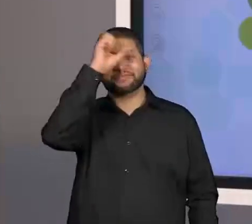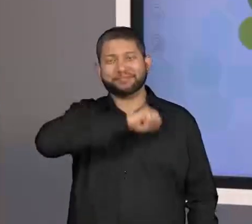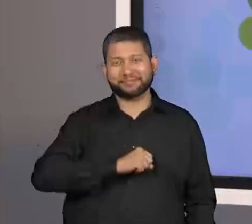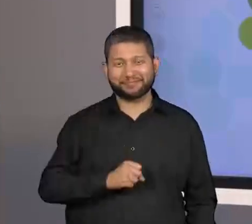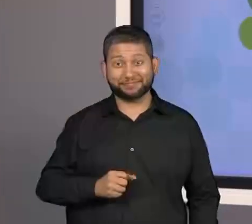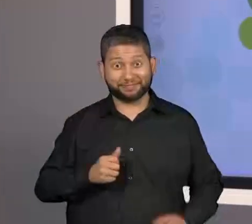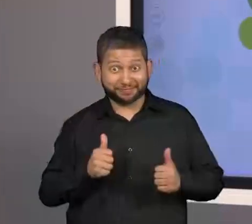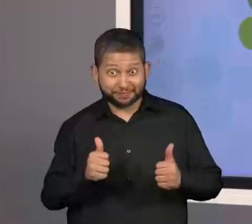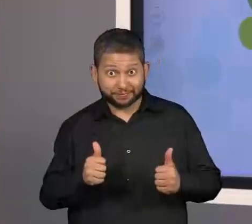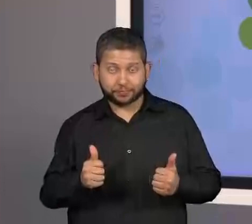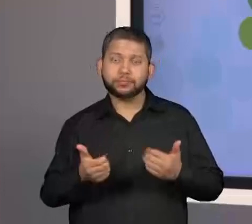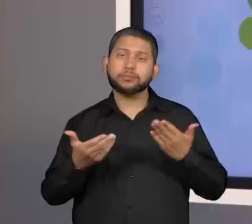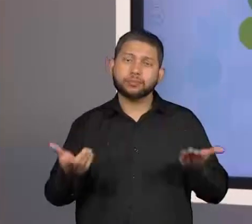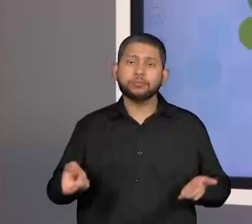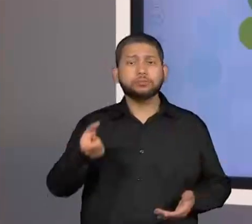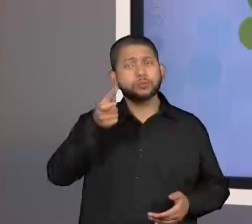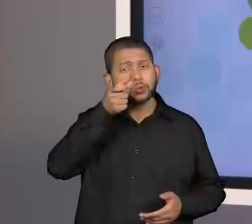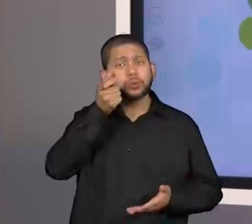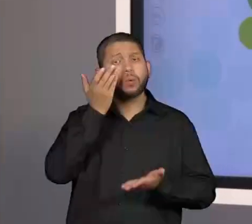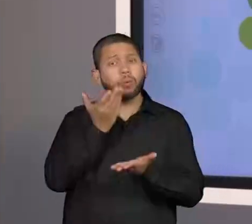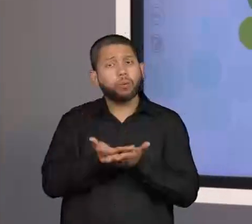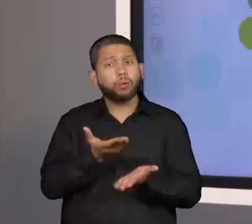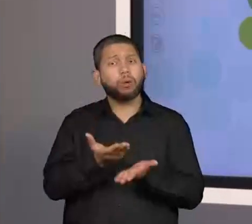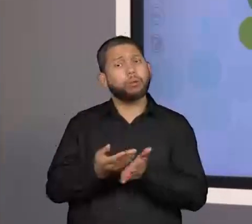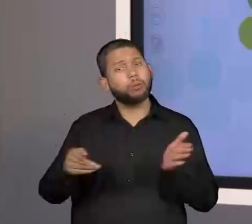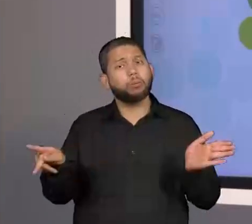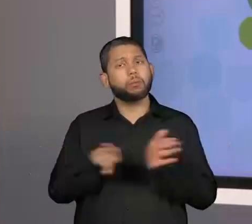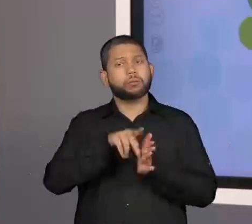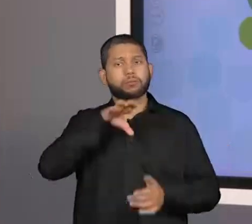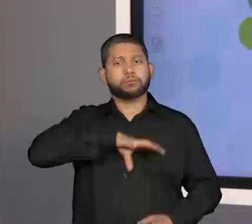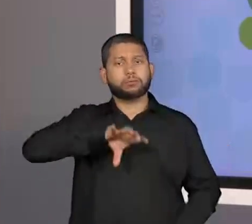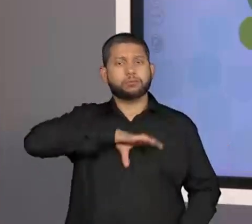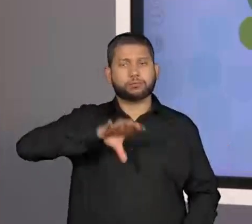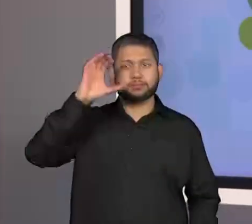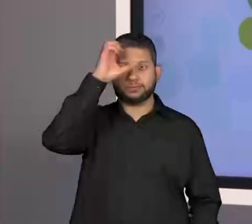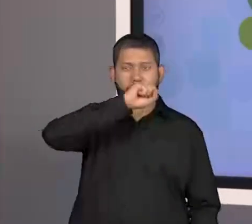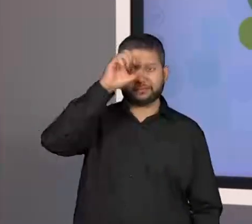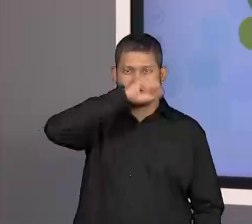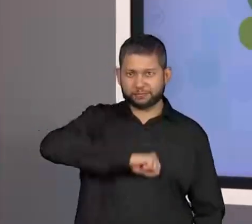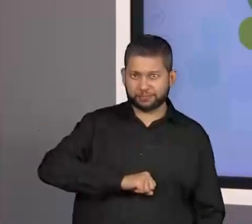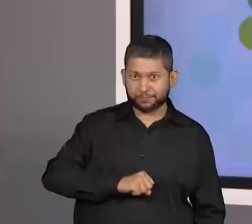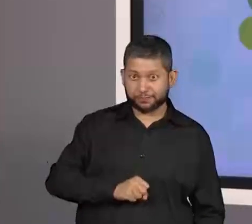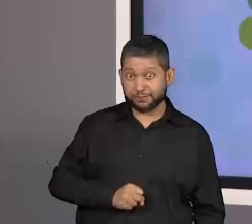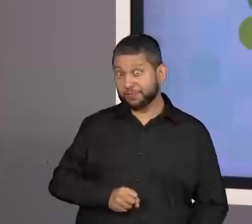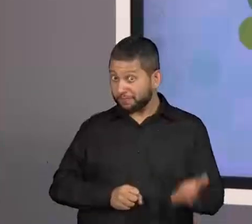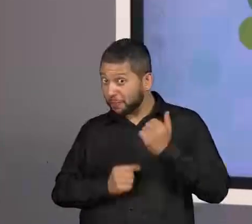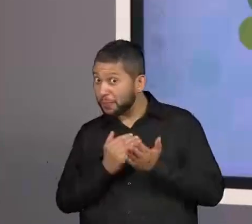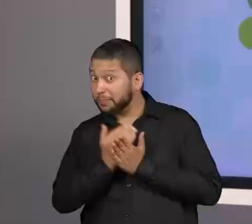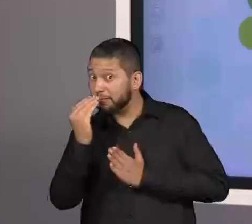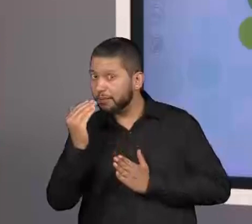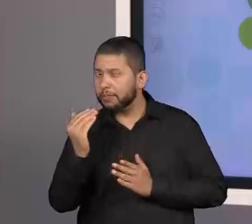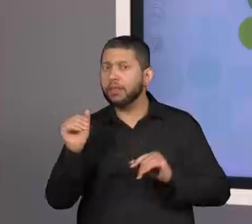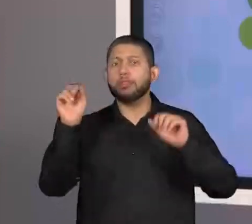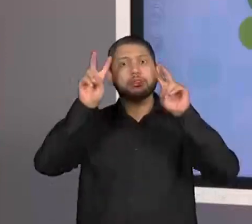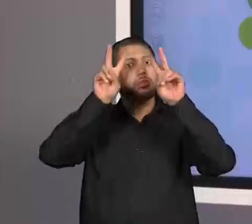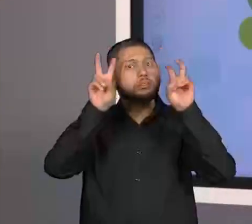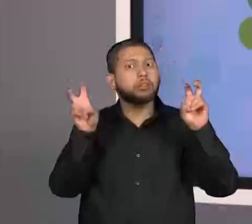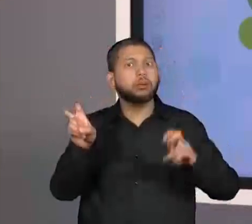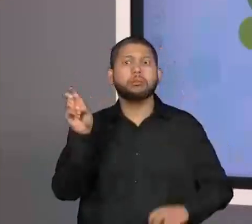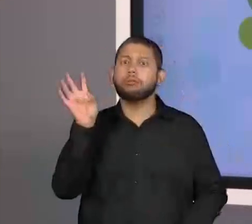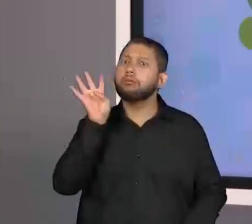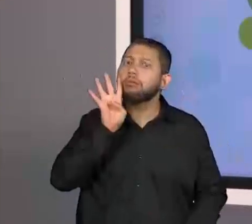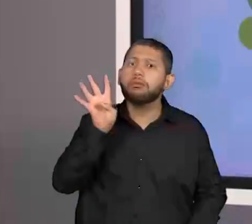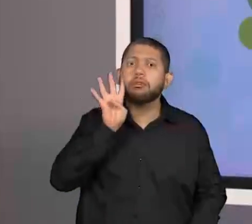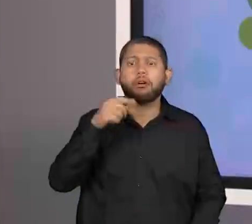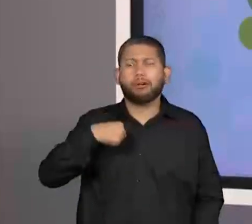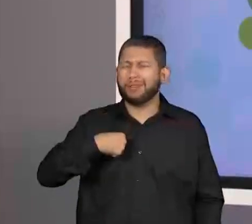você está aqui no repositório assistindo uma aula de língua portuguesa. Vamos começar a aula falando de um assunto muito legal que eu